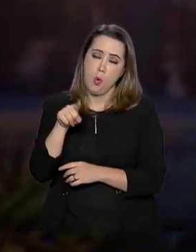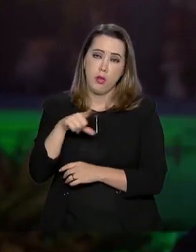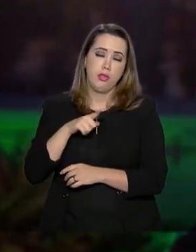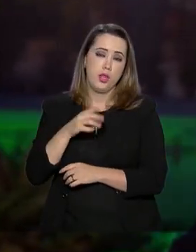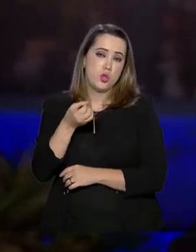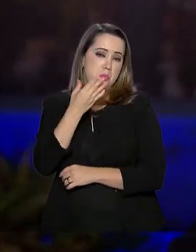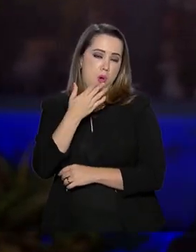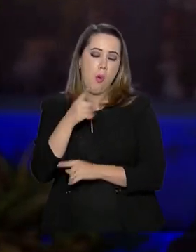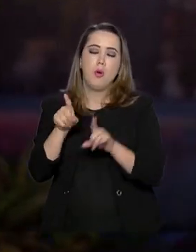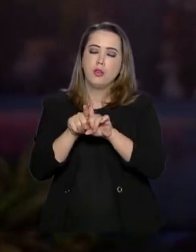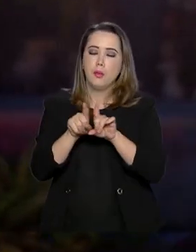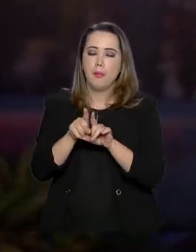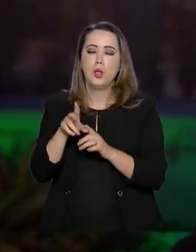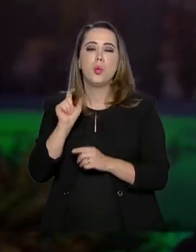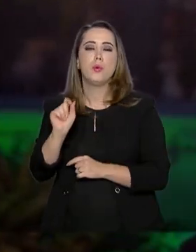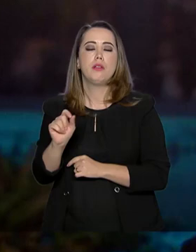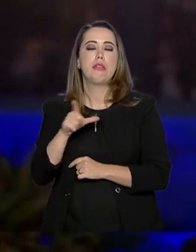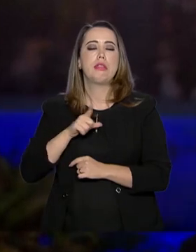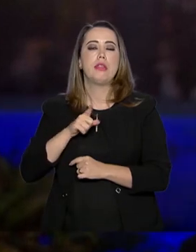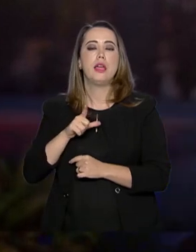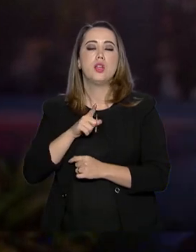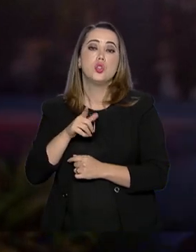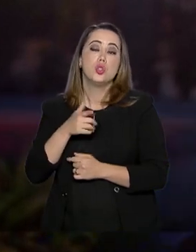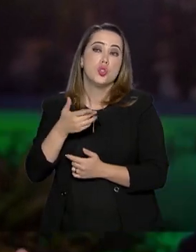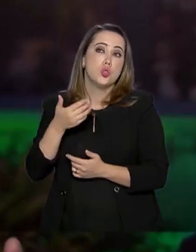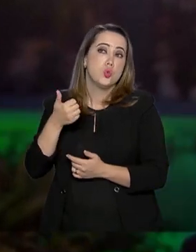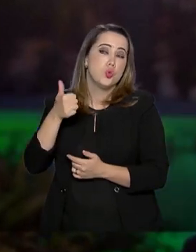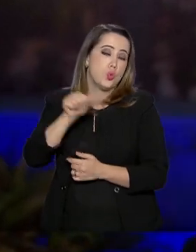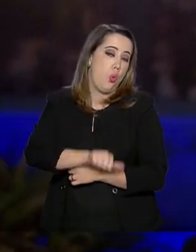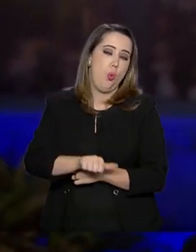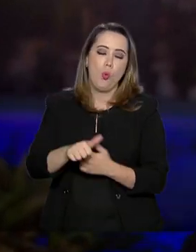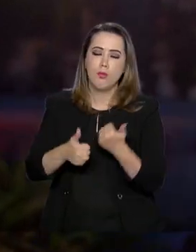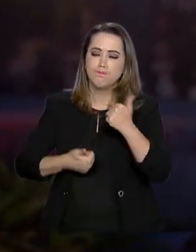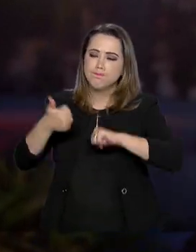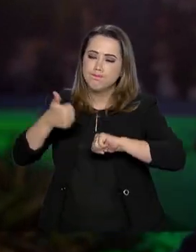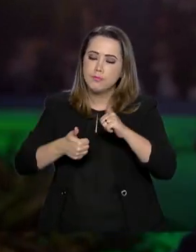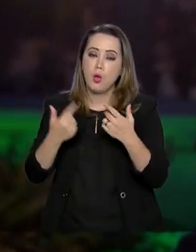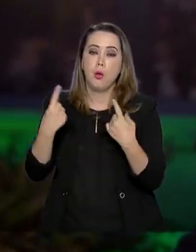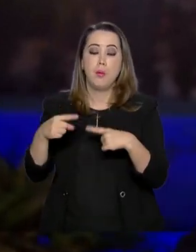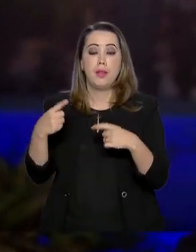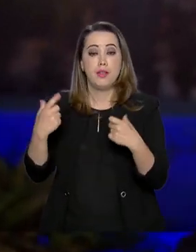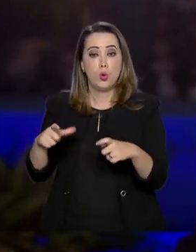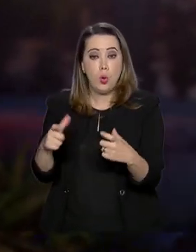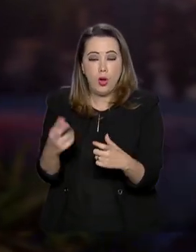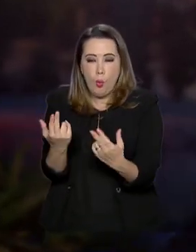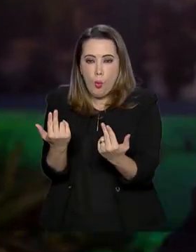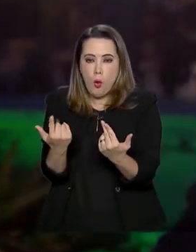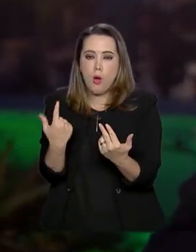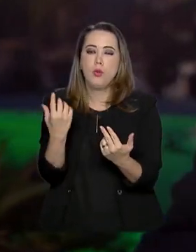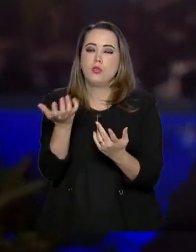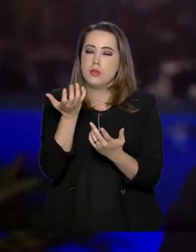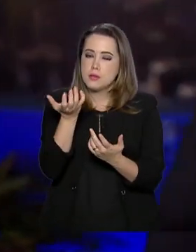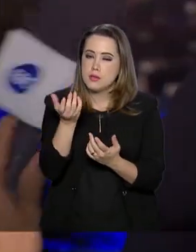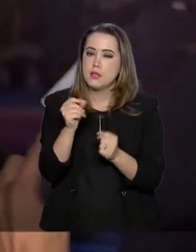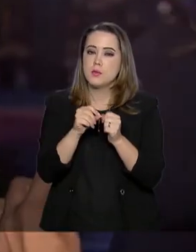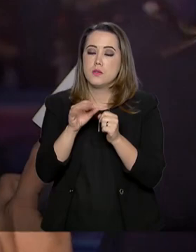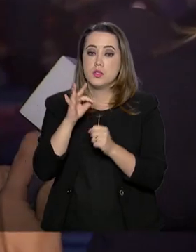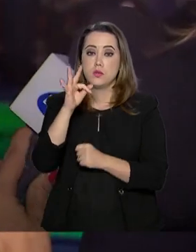com relação ao centro de Curru, centro espacial de Curru, que tem uma atividade semelhante ao que nós pretendemos fazer em Alcântara.